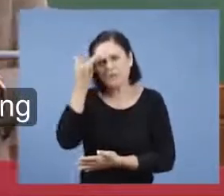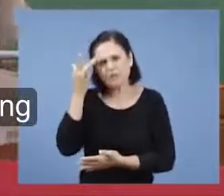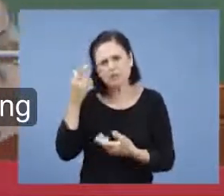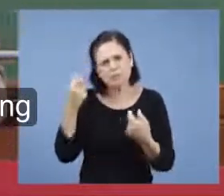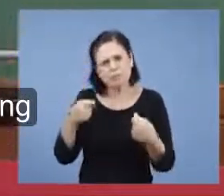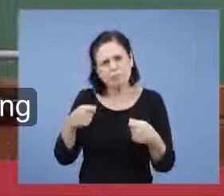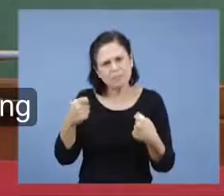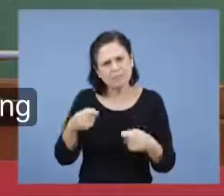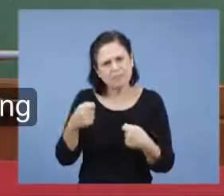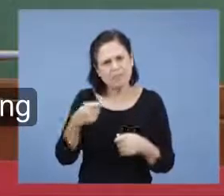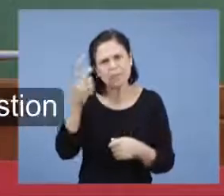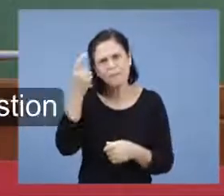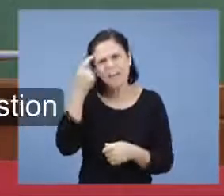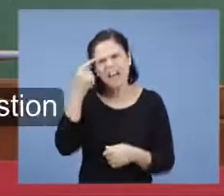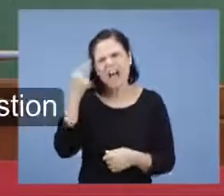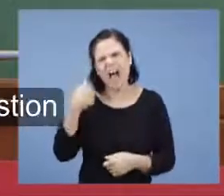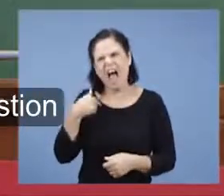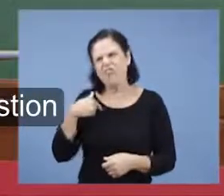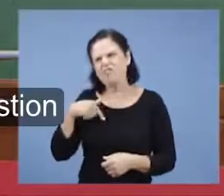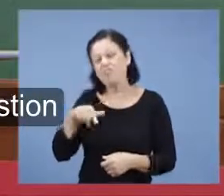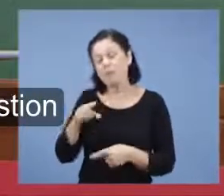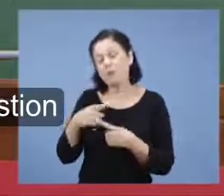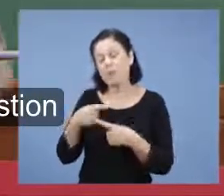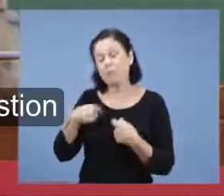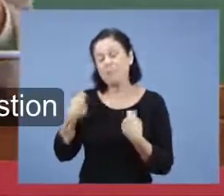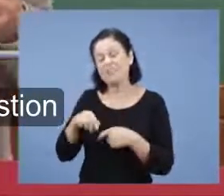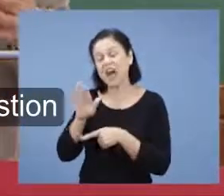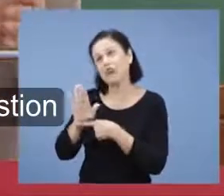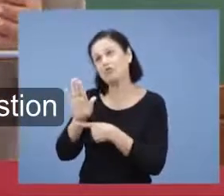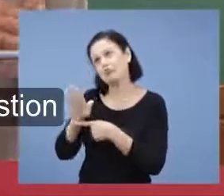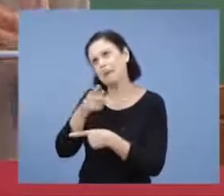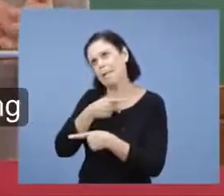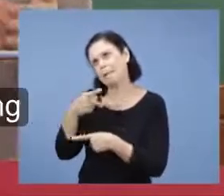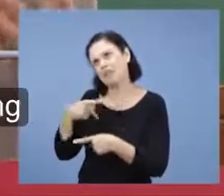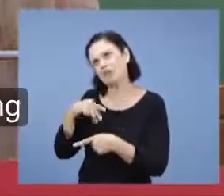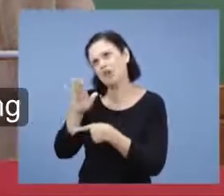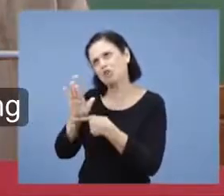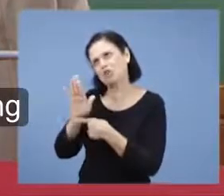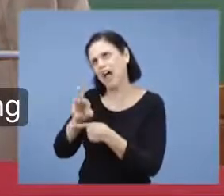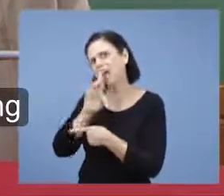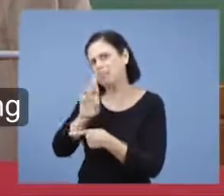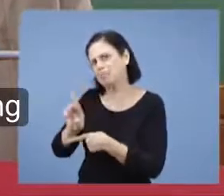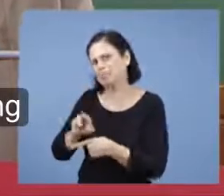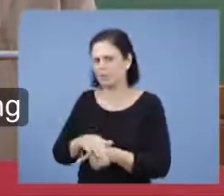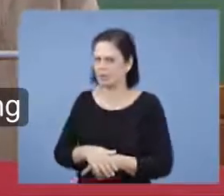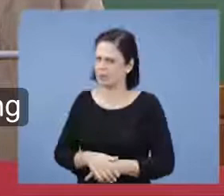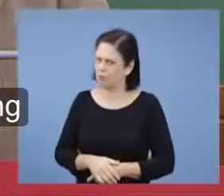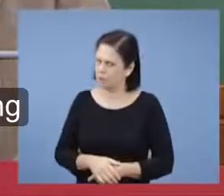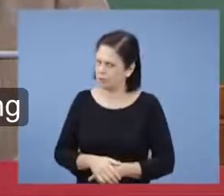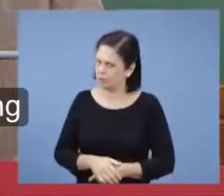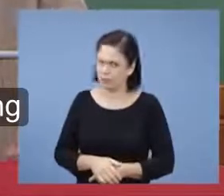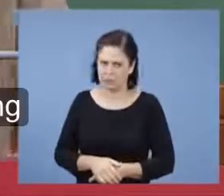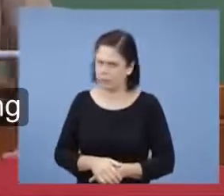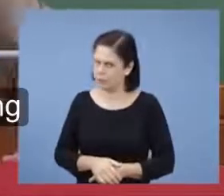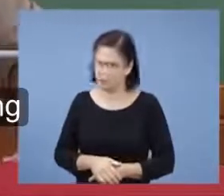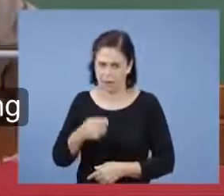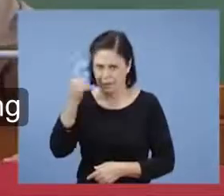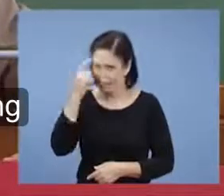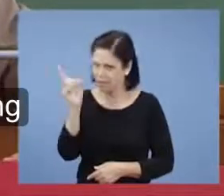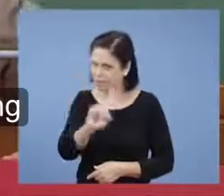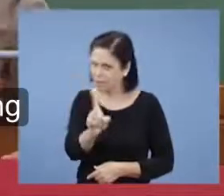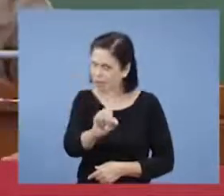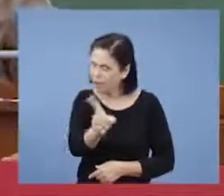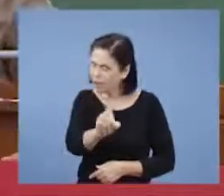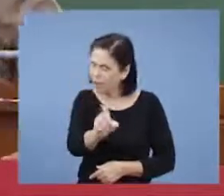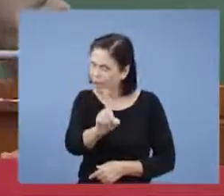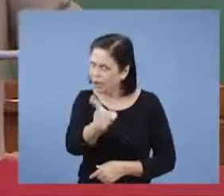que estão fazendo um favor. Em a escola bíblica dominical, anotar uma perguntinha ou outra. Isso está enganado. Está muito